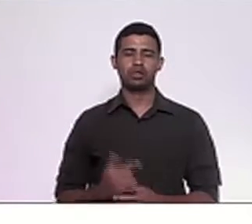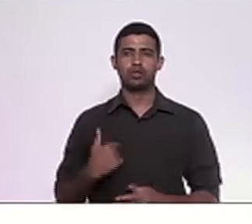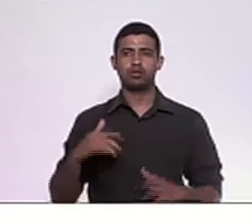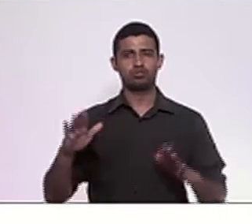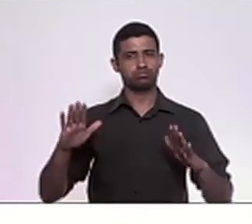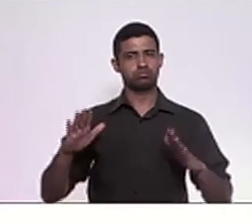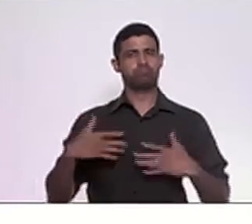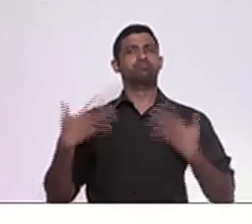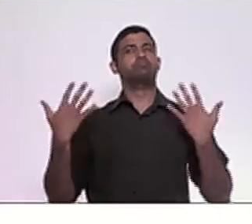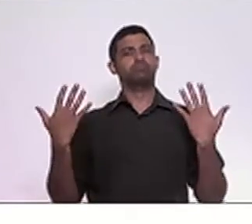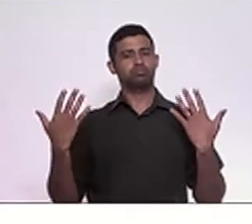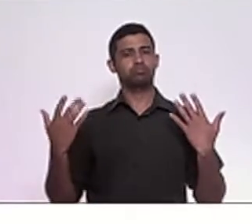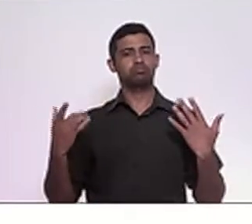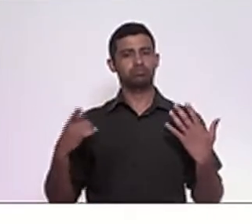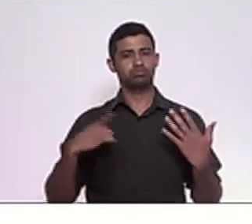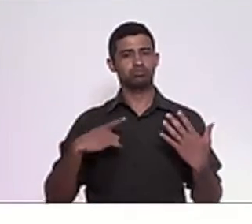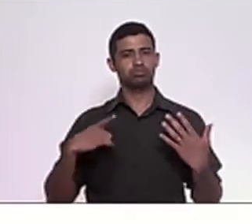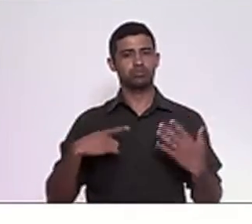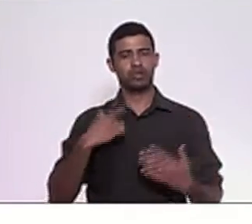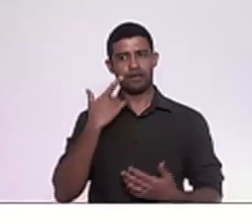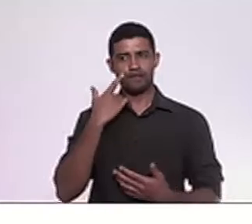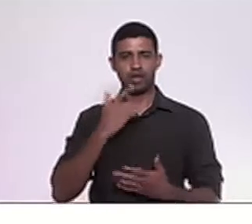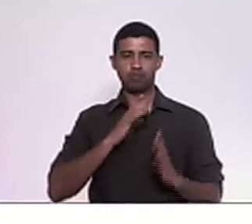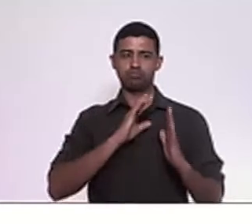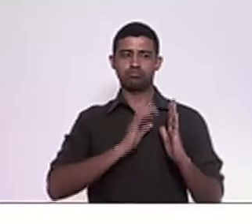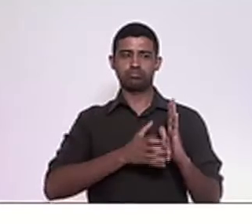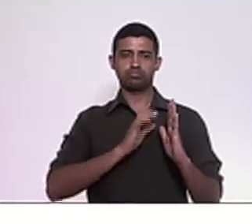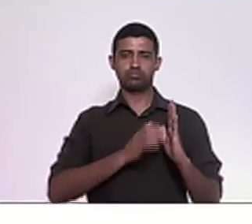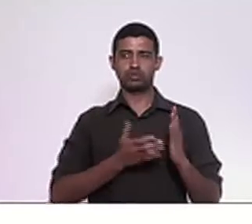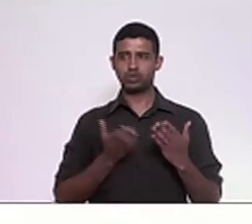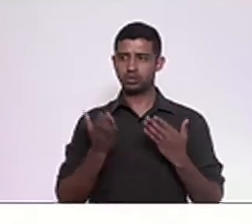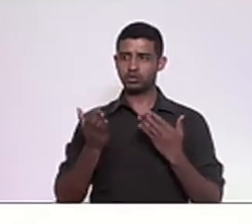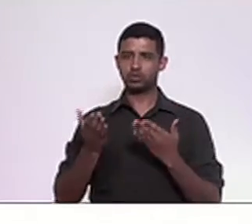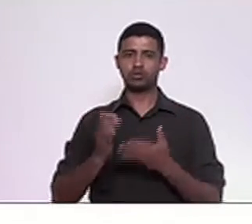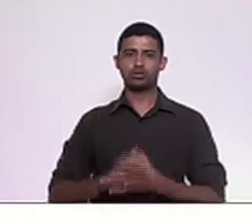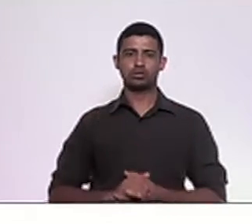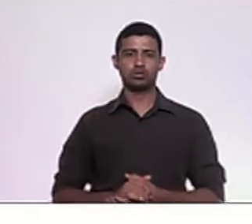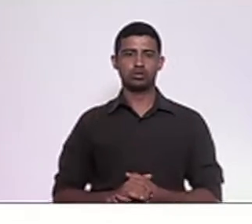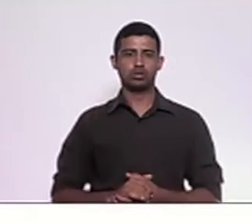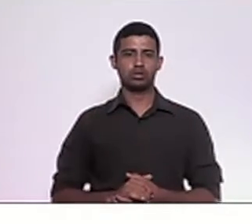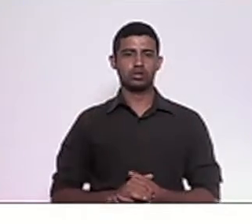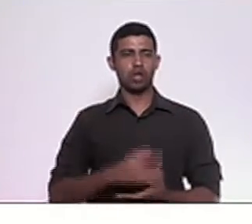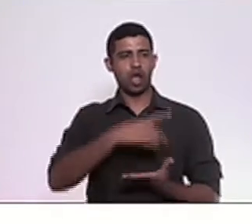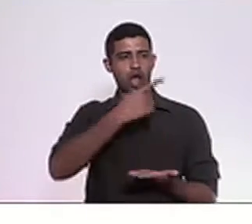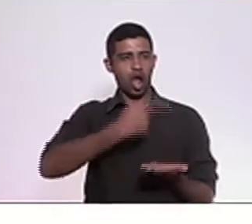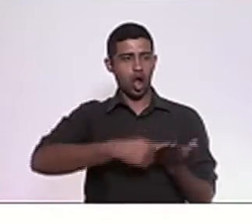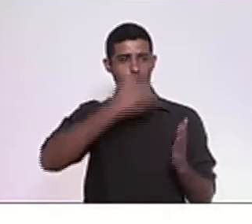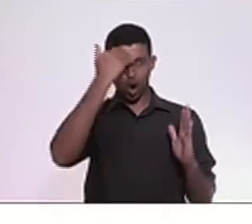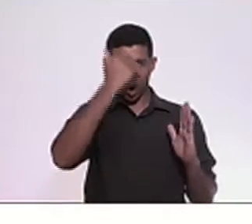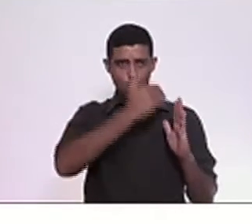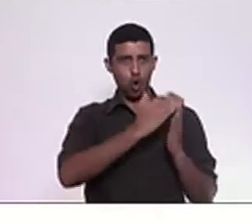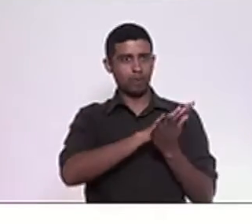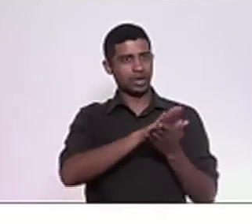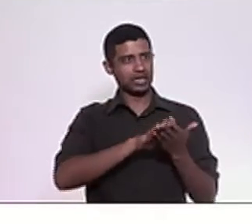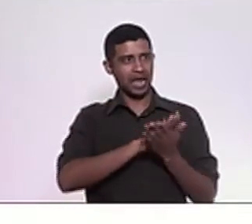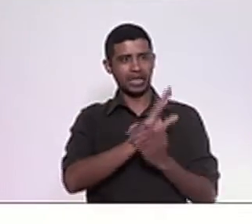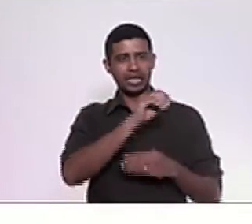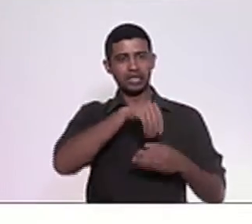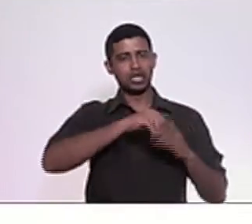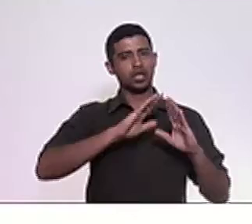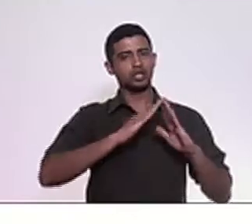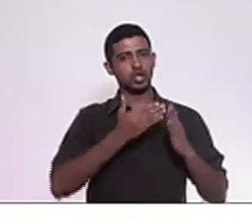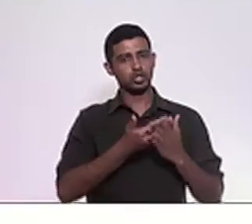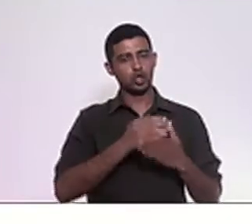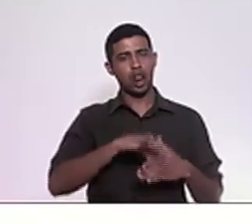atenção esse mesmo partido que não cumpre acordo no Colégio de Líderes, o